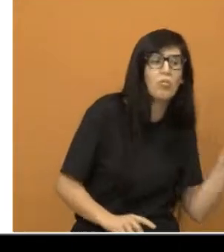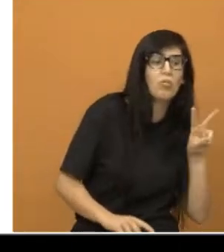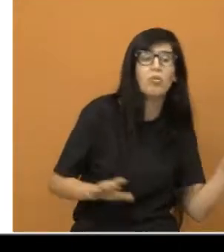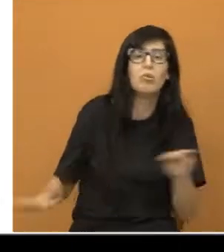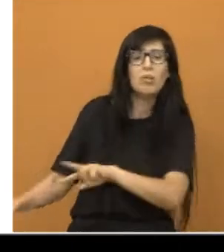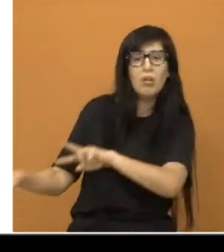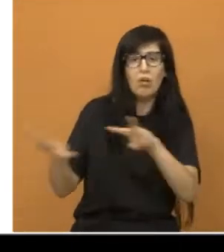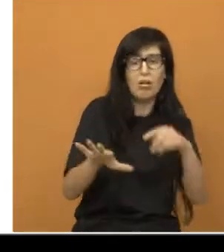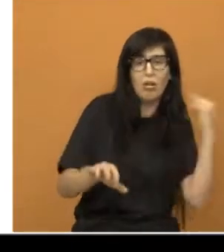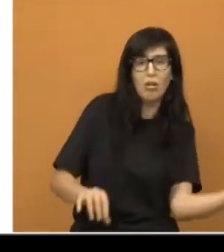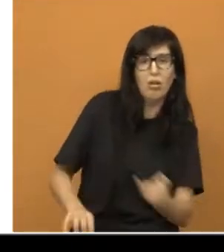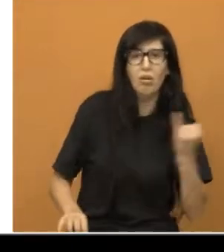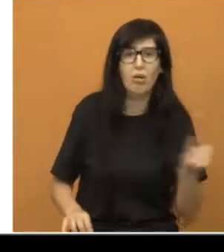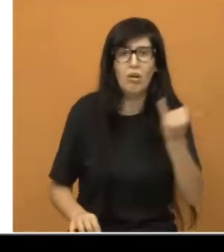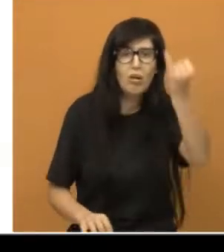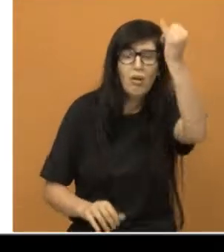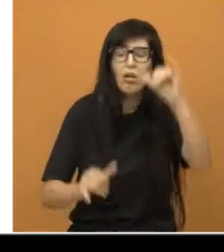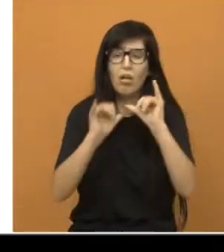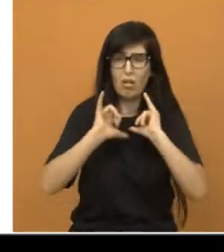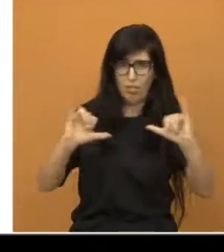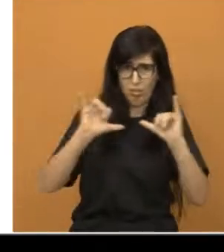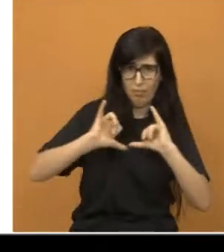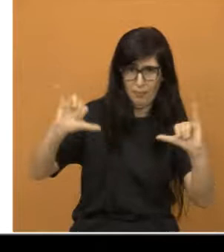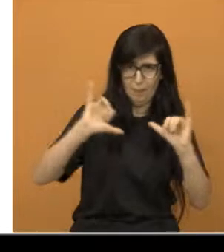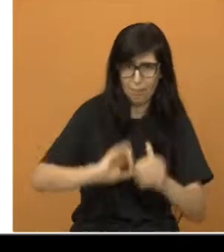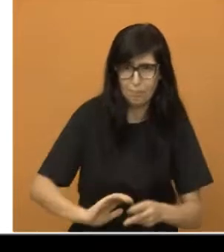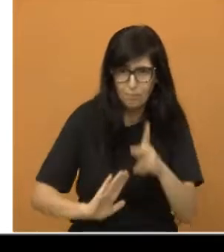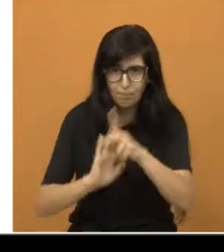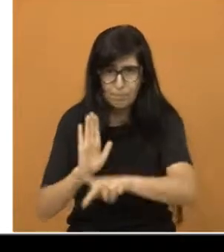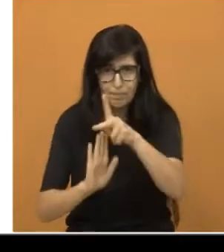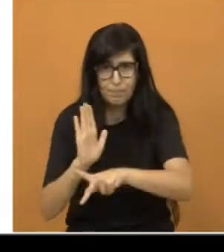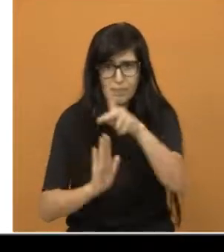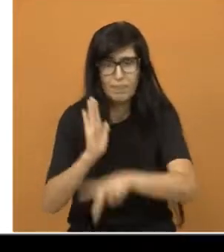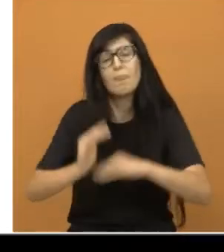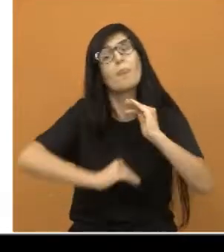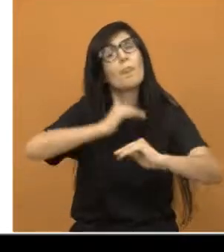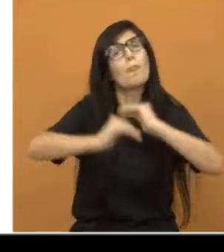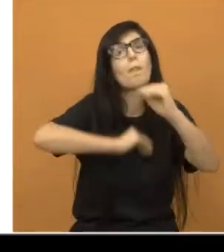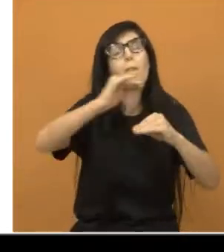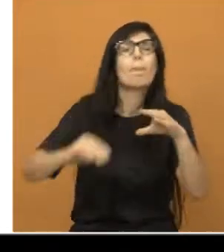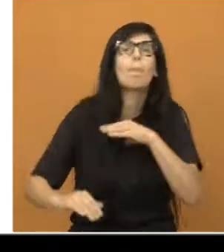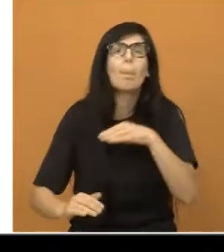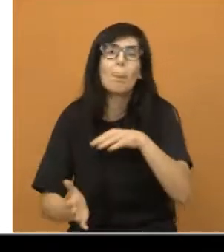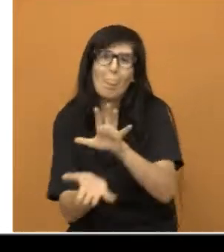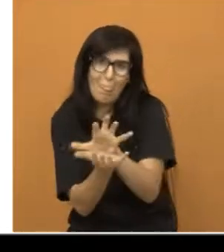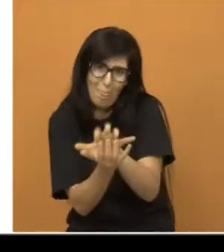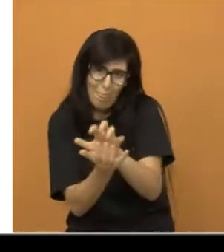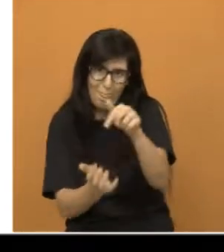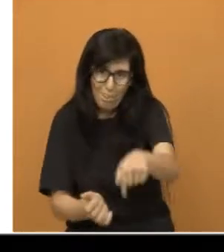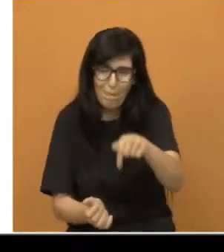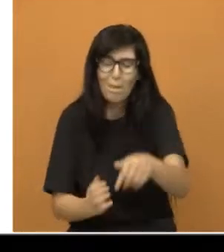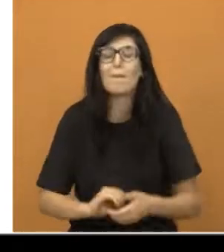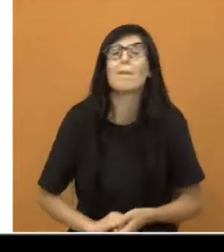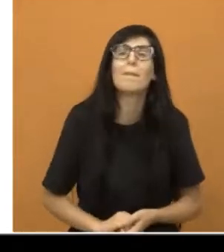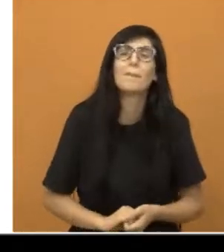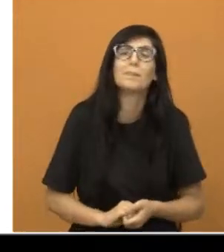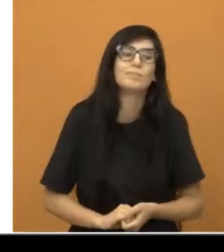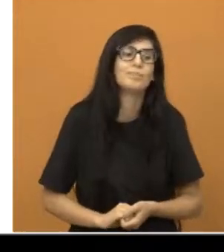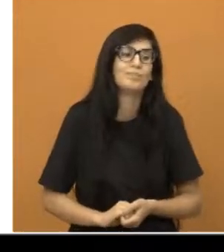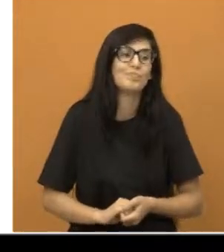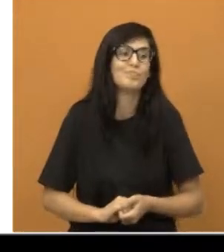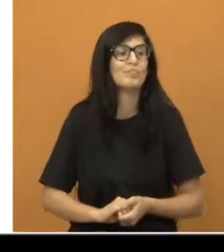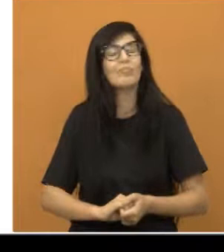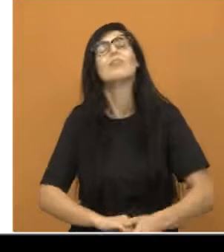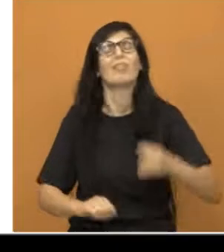anúncio de projetos para desenvolver o município da cidade. Então, ali, editais públicos